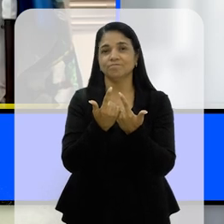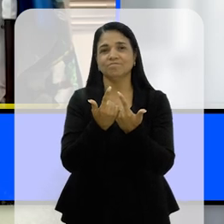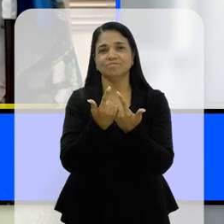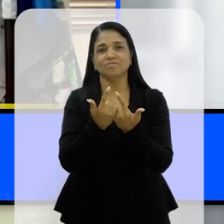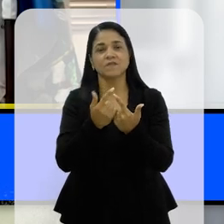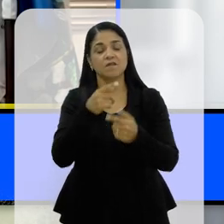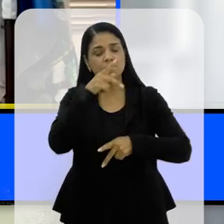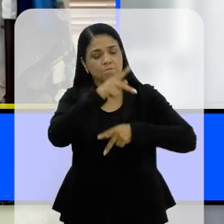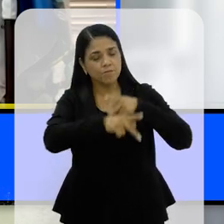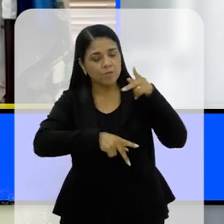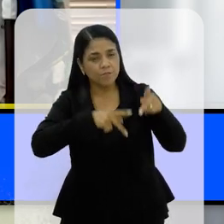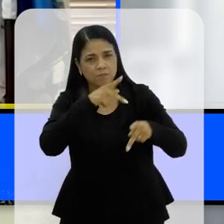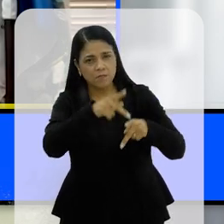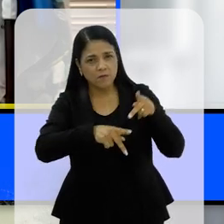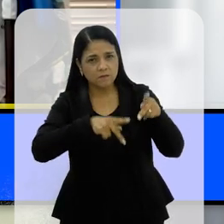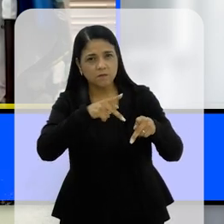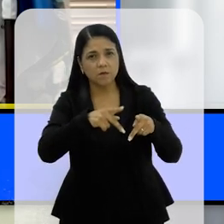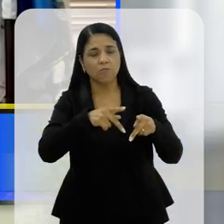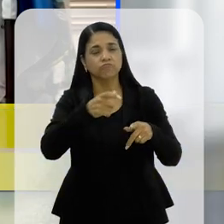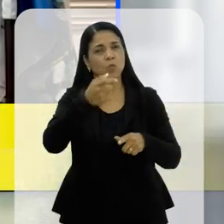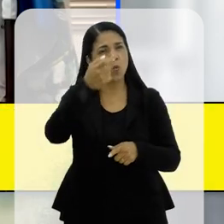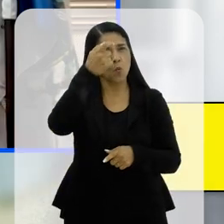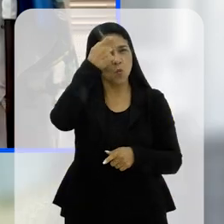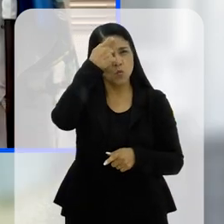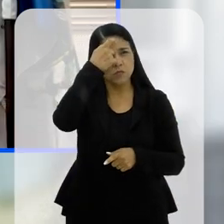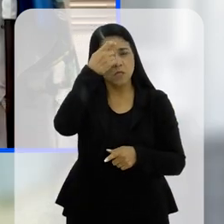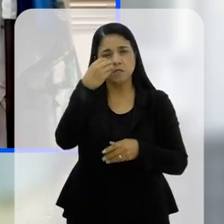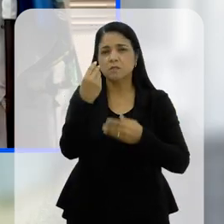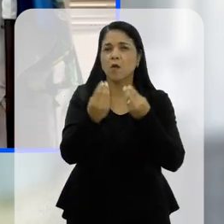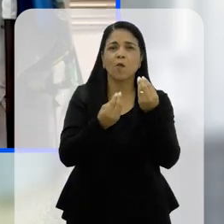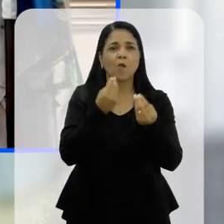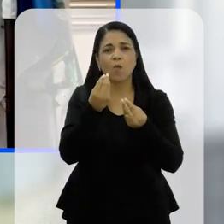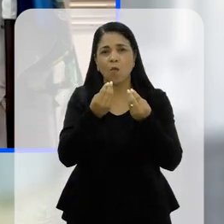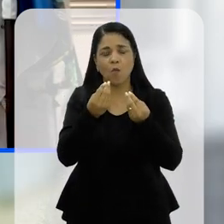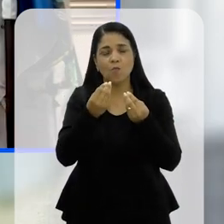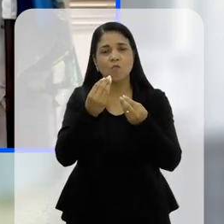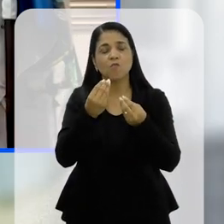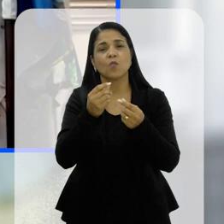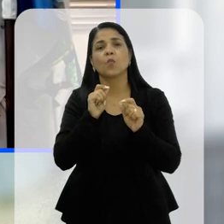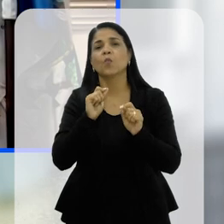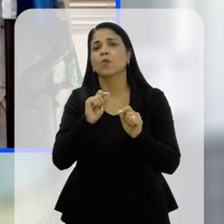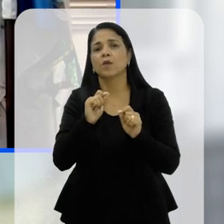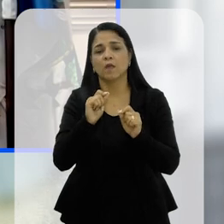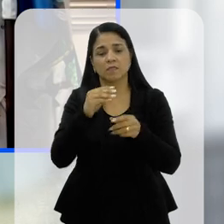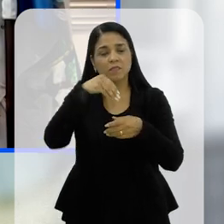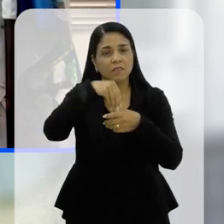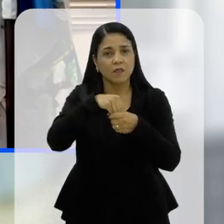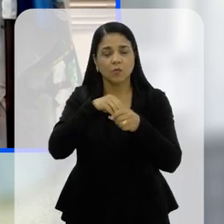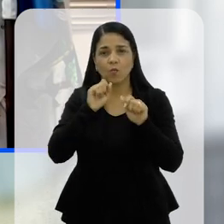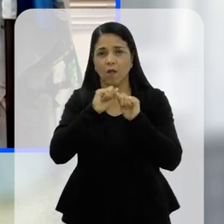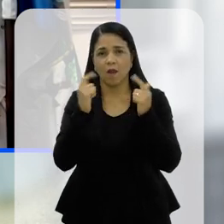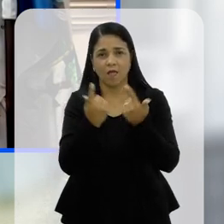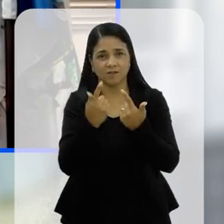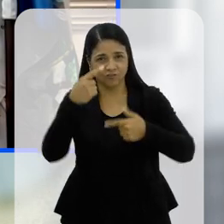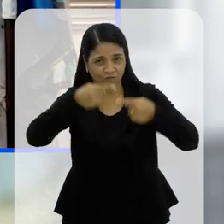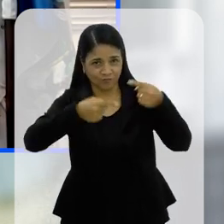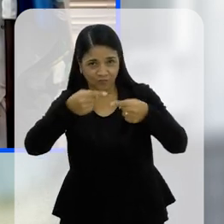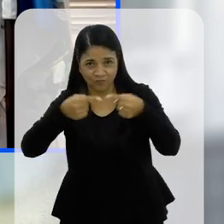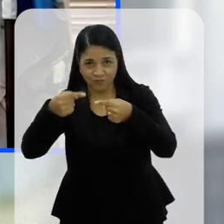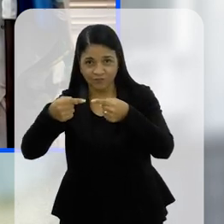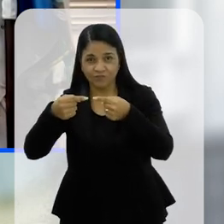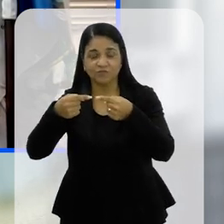debate, para que a população tenha ciência disso, tudo o que acontece aqui dentro da Alerje, certo?